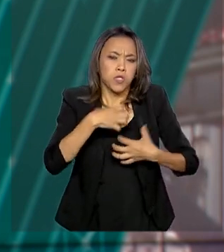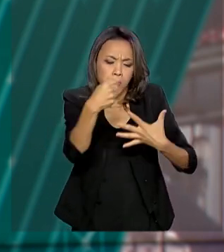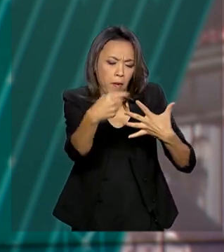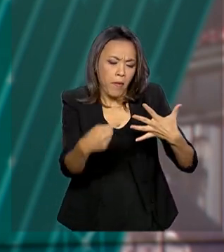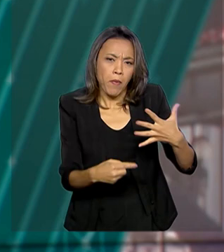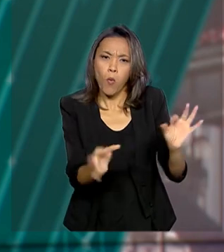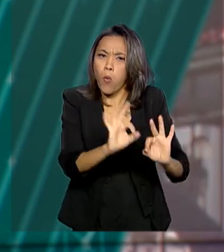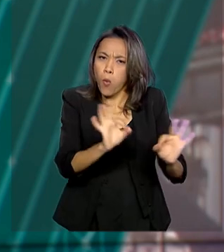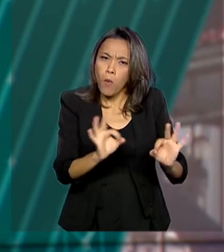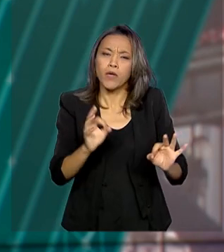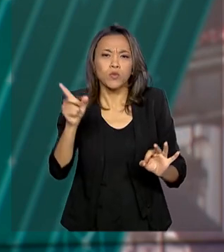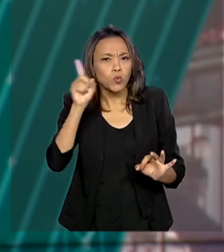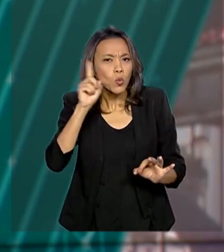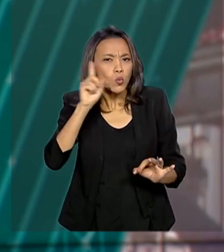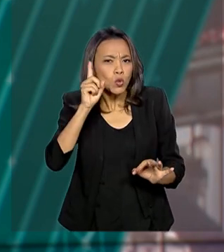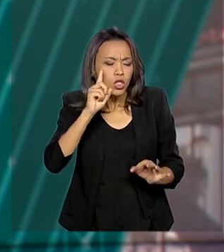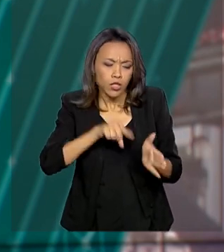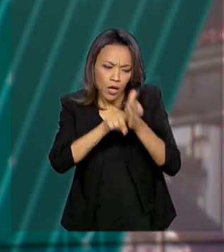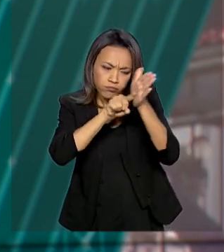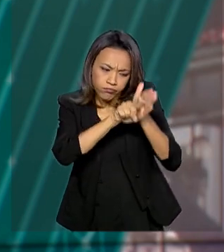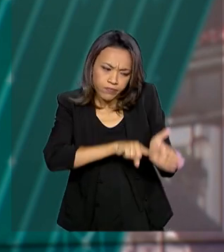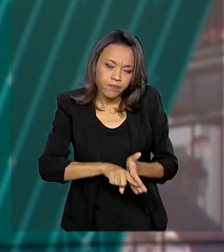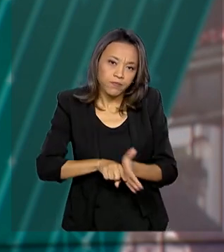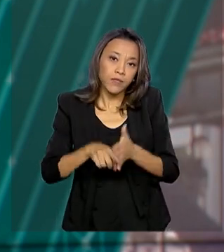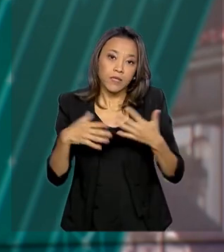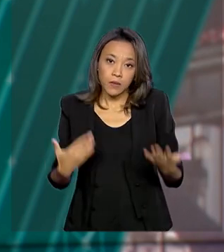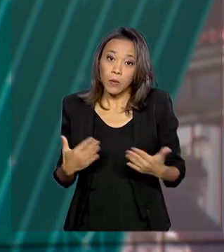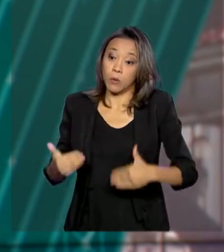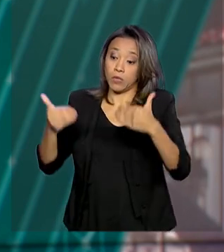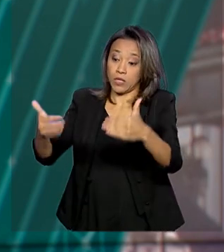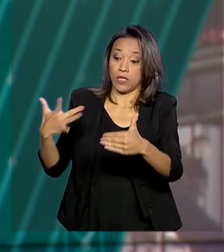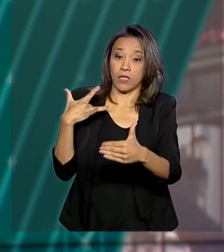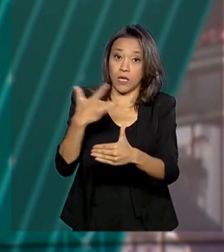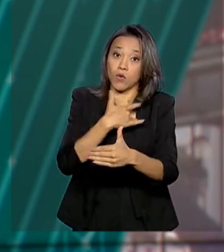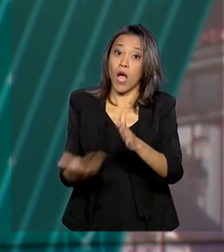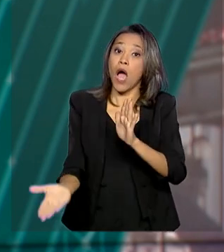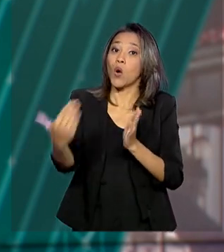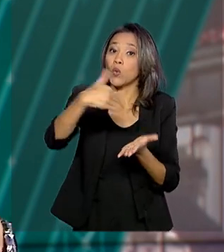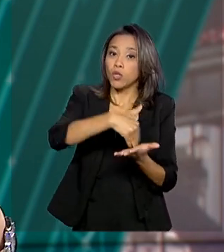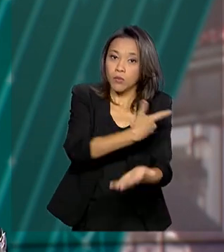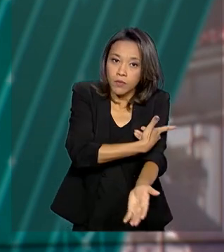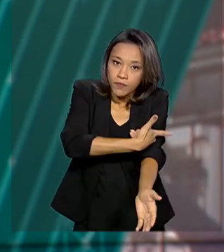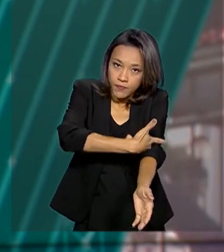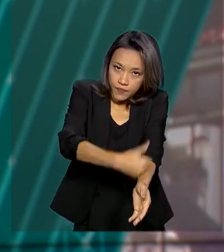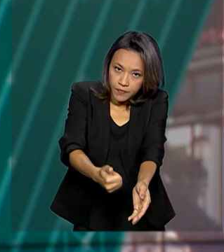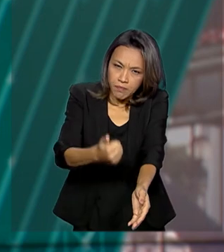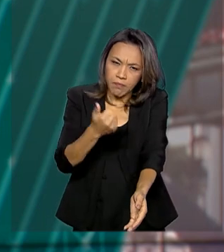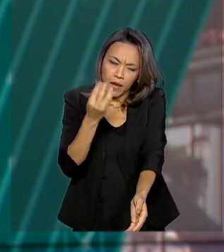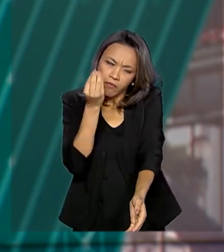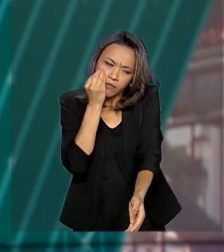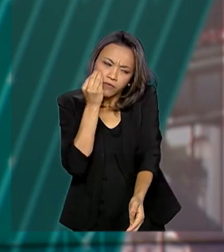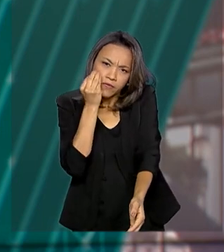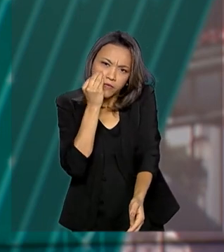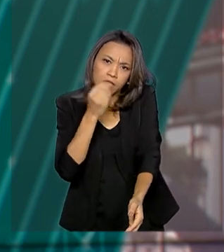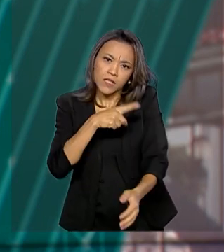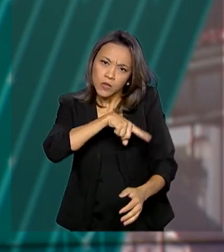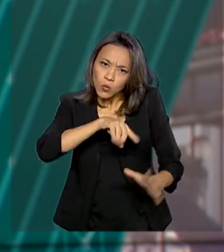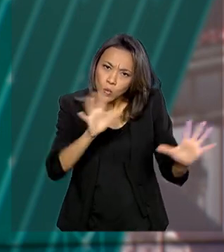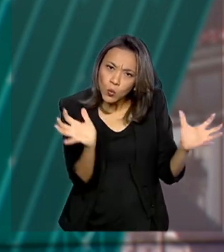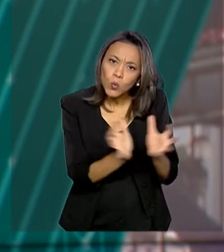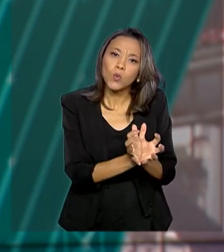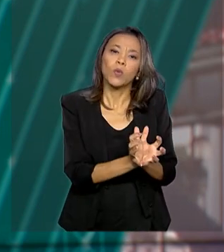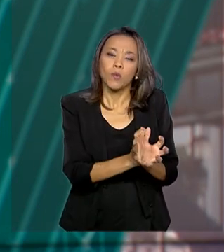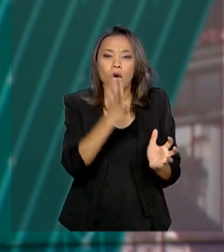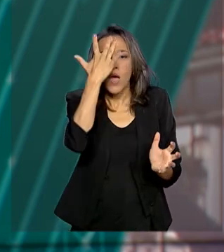clínicas diárias. O Ministério da Saúde confirmou que a última coleta de sangue para testar o novo coronavírus no grupo será